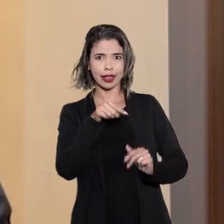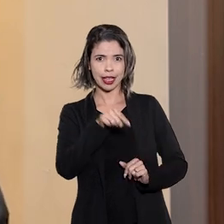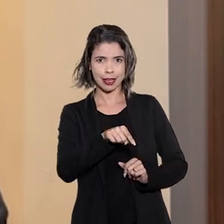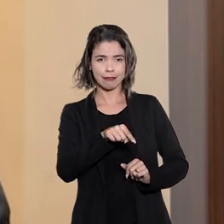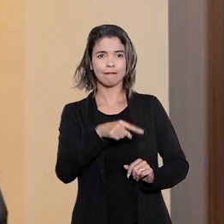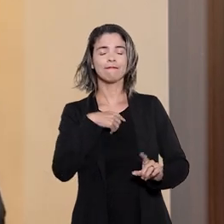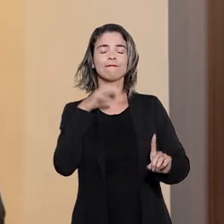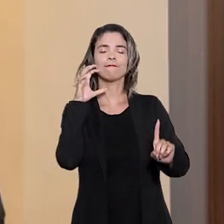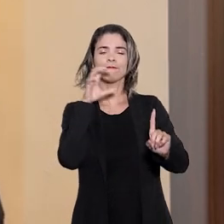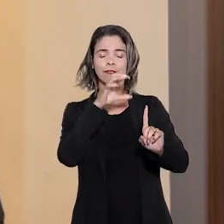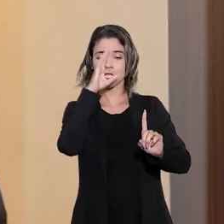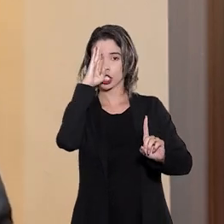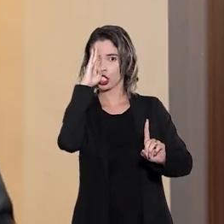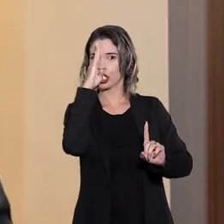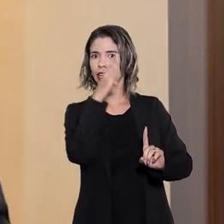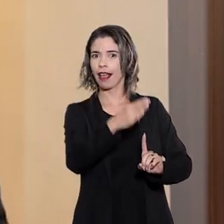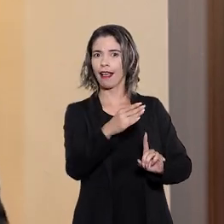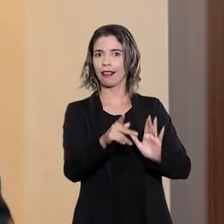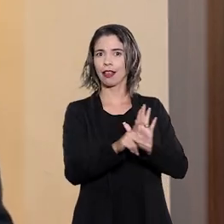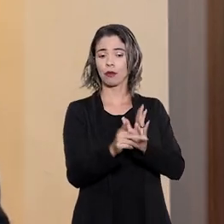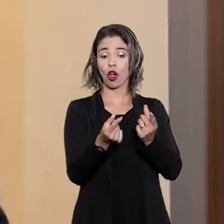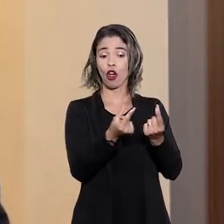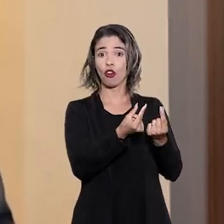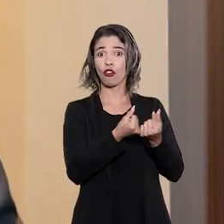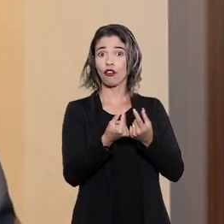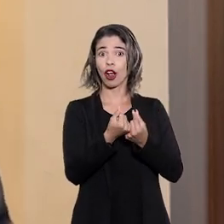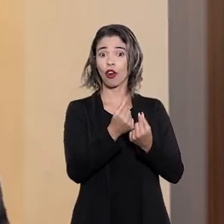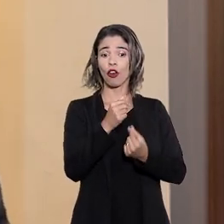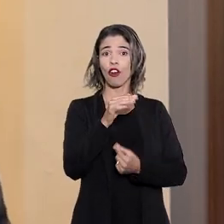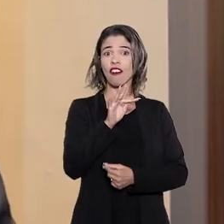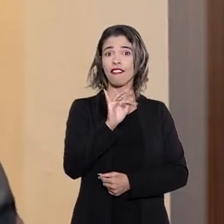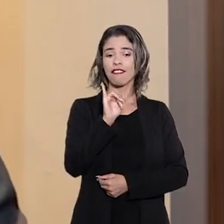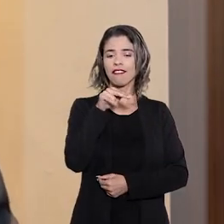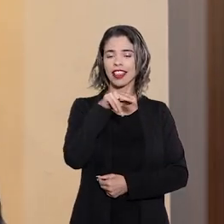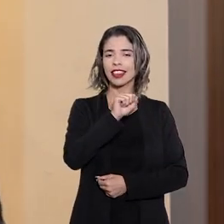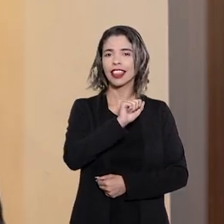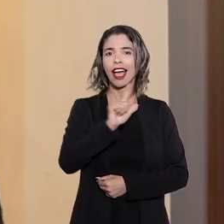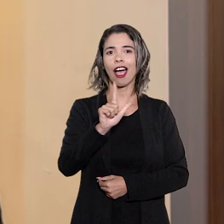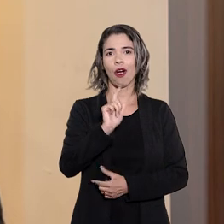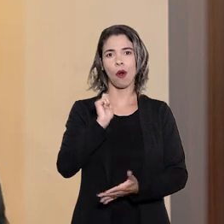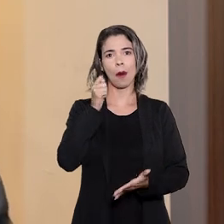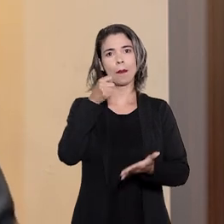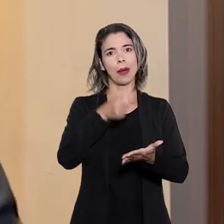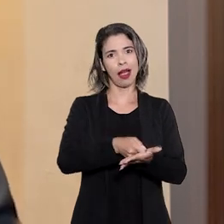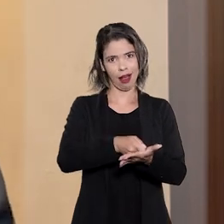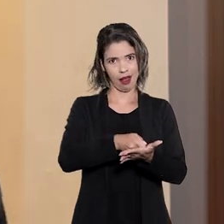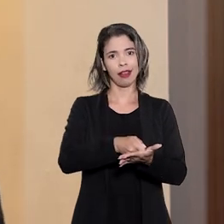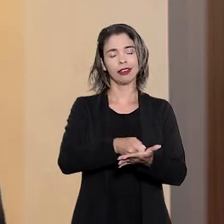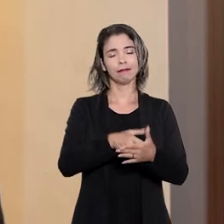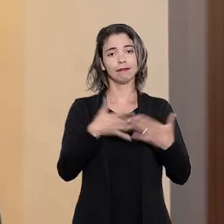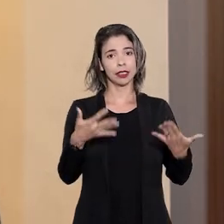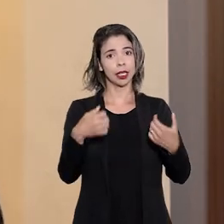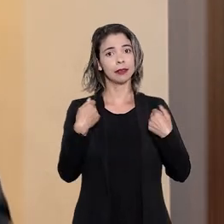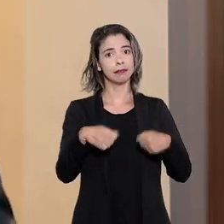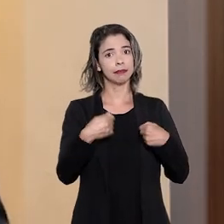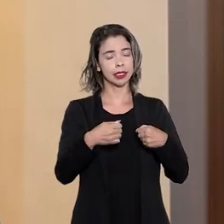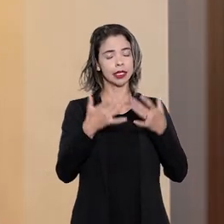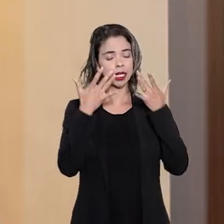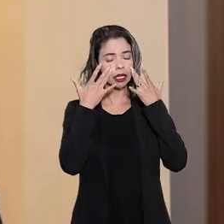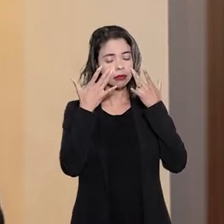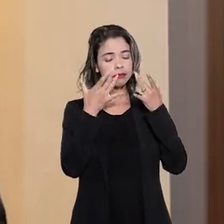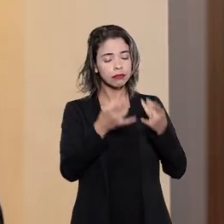interfere diretamente no preço final que o consumidor pagará. Ele deve se atentar, então,